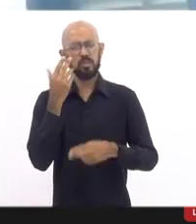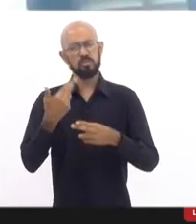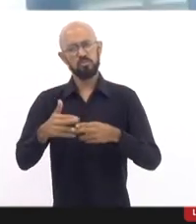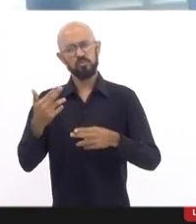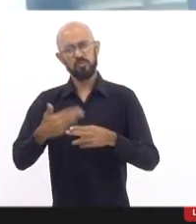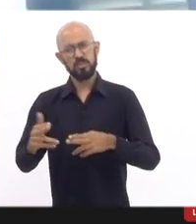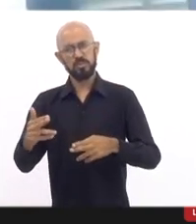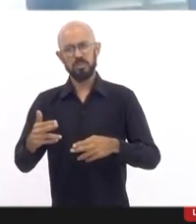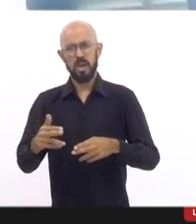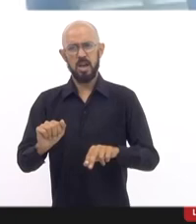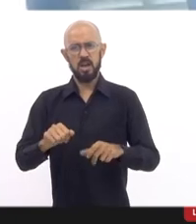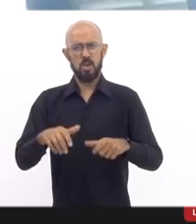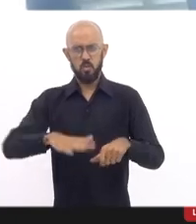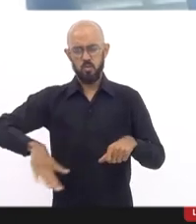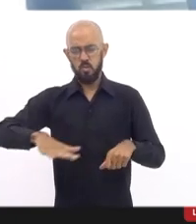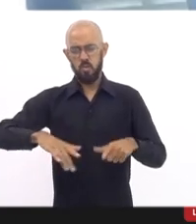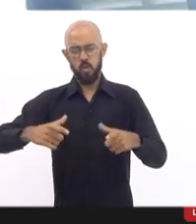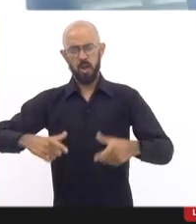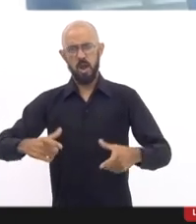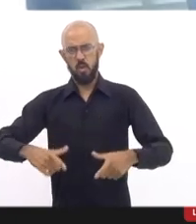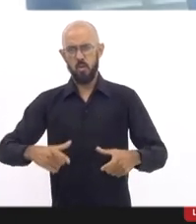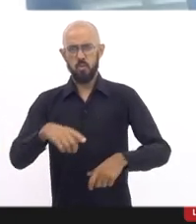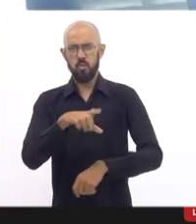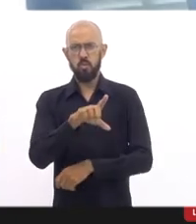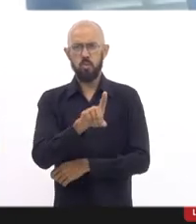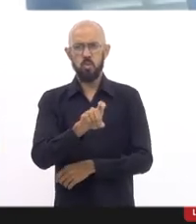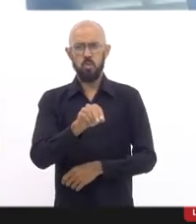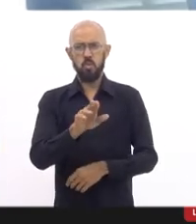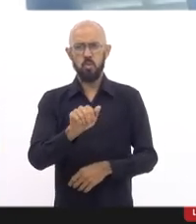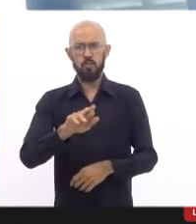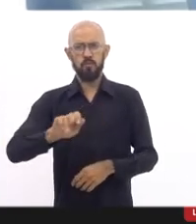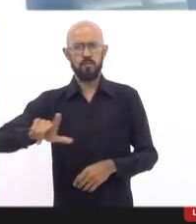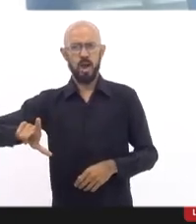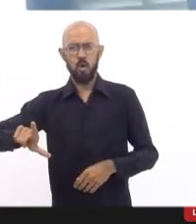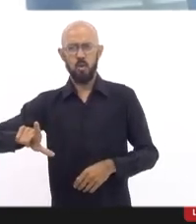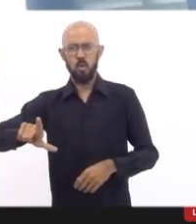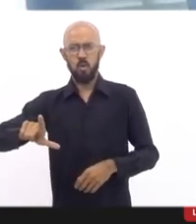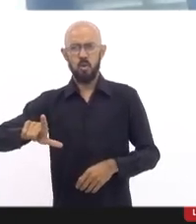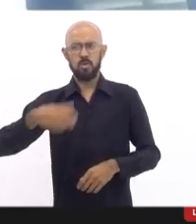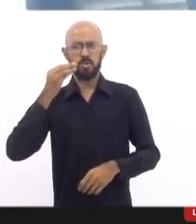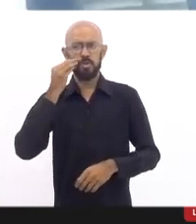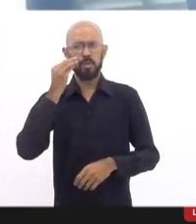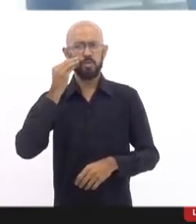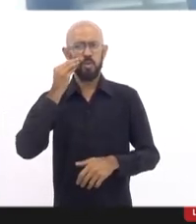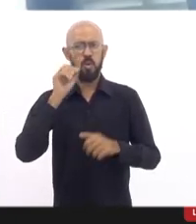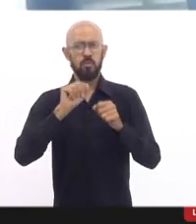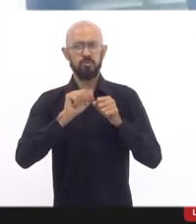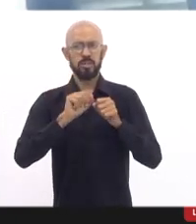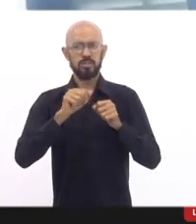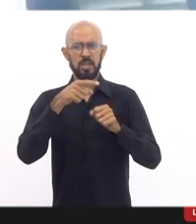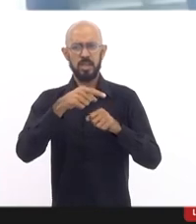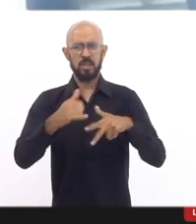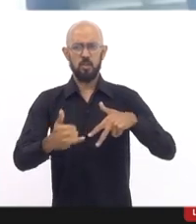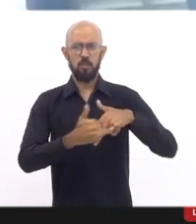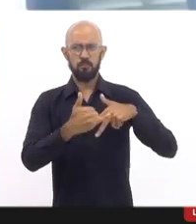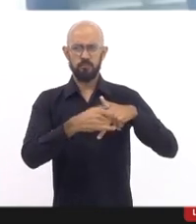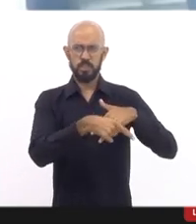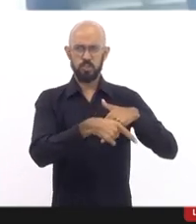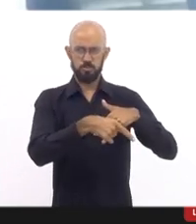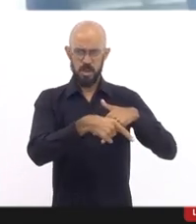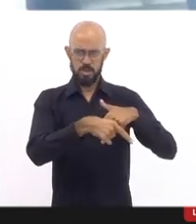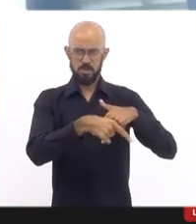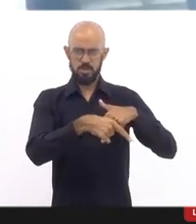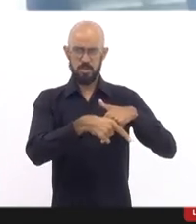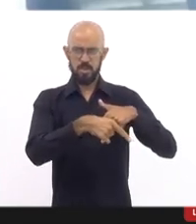no caso do Durval, tentou, no início, se passar o assassino como se fosse vítima, e se tentou